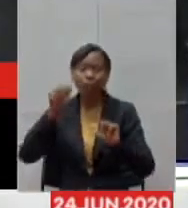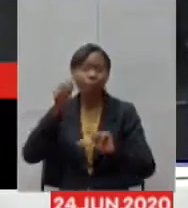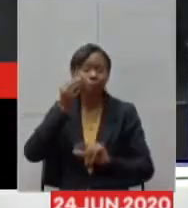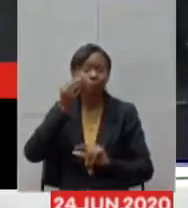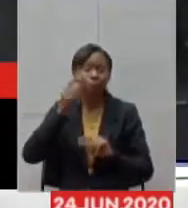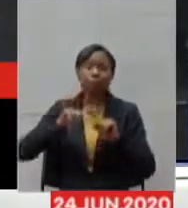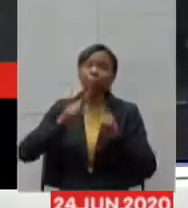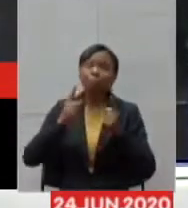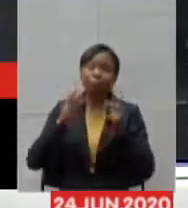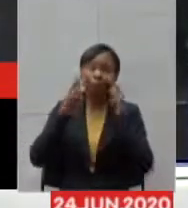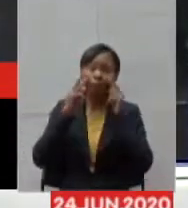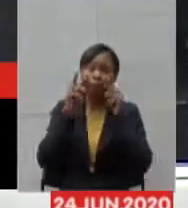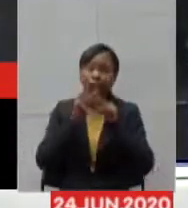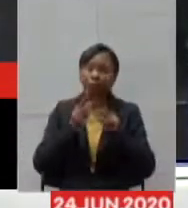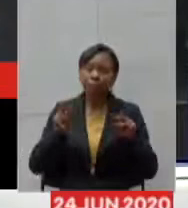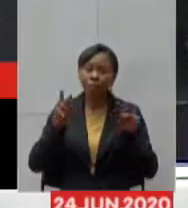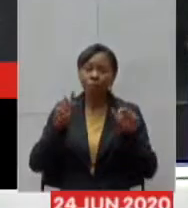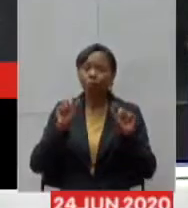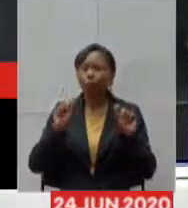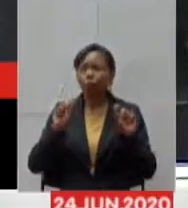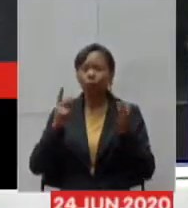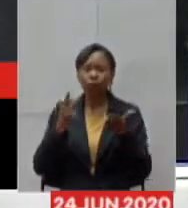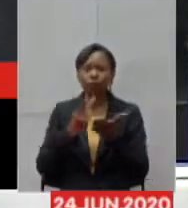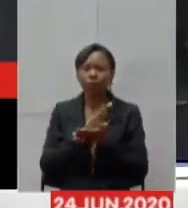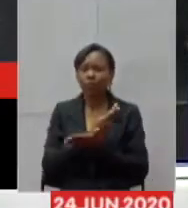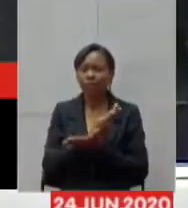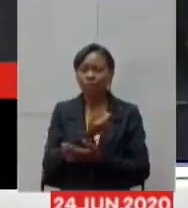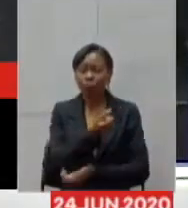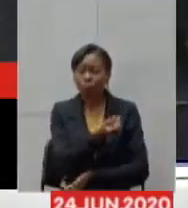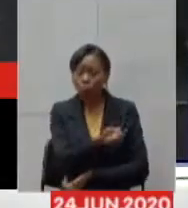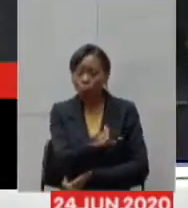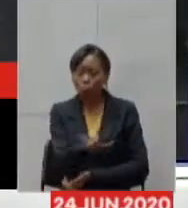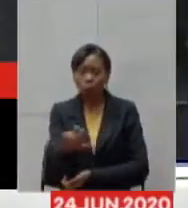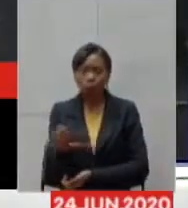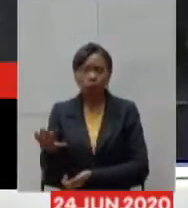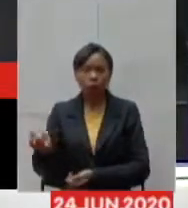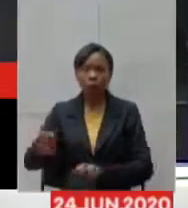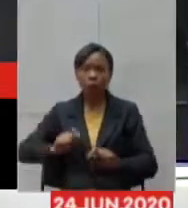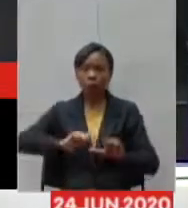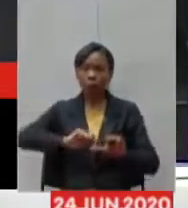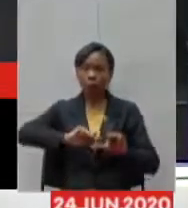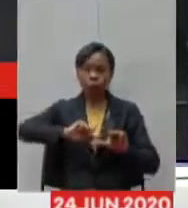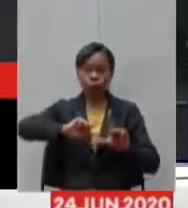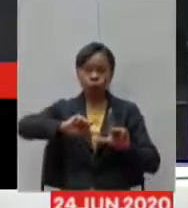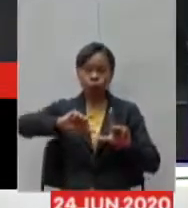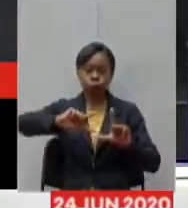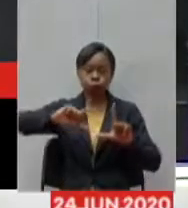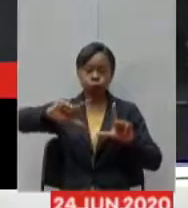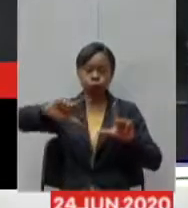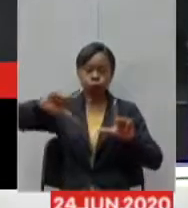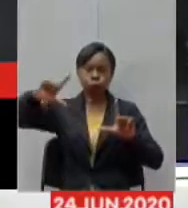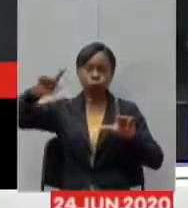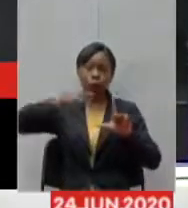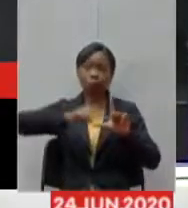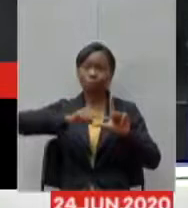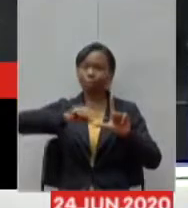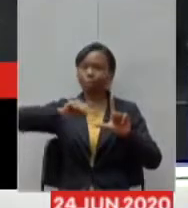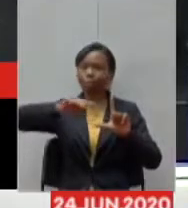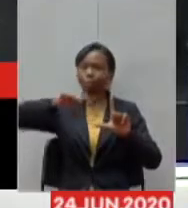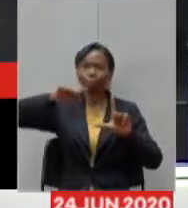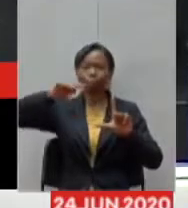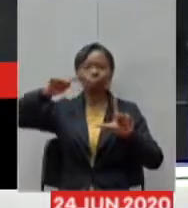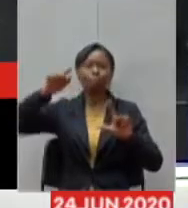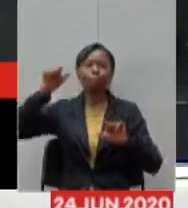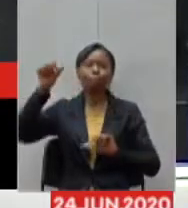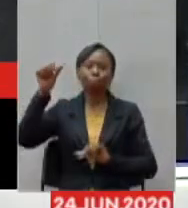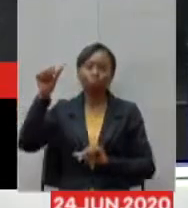vendo do número de casos é que efetivamente nós estamos começando a subir essa rampa do pico e nós estamos aproximadamente